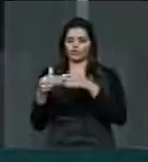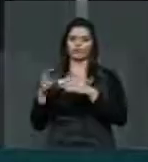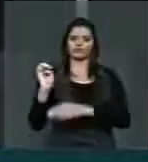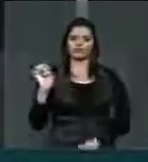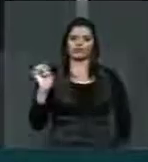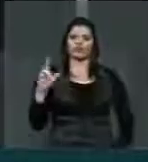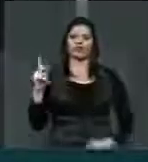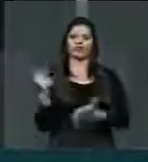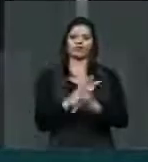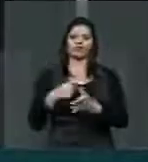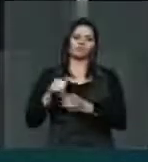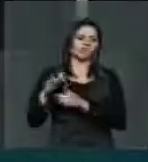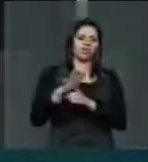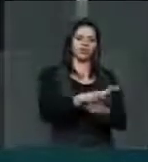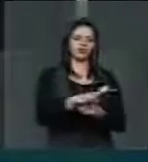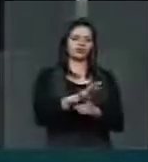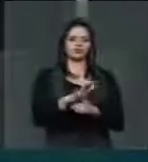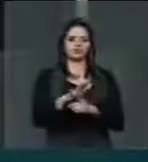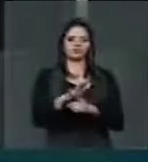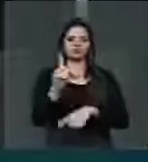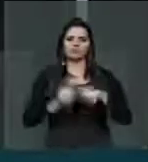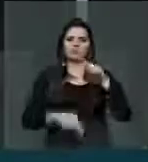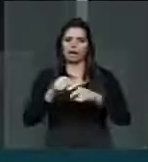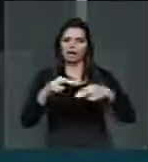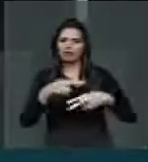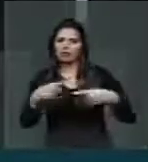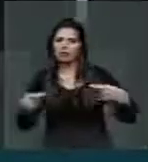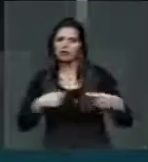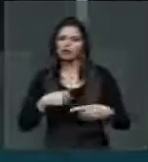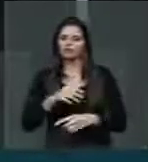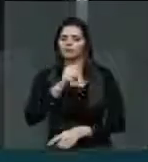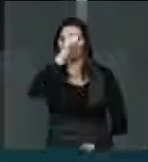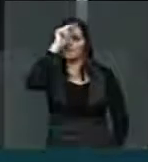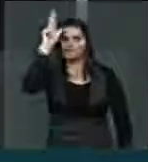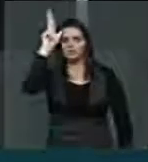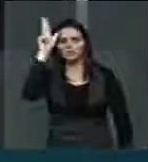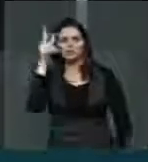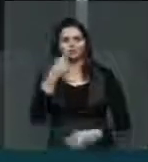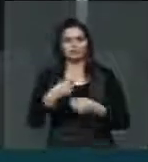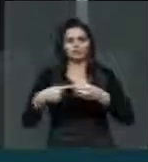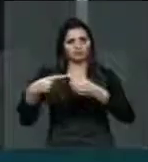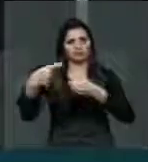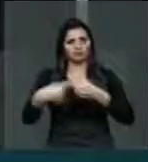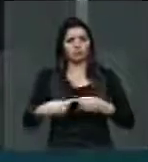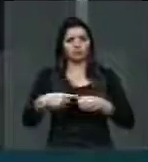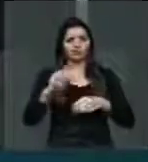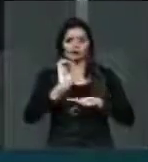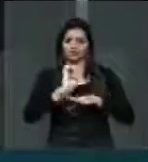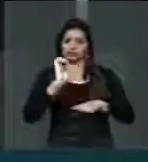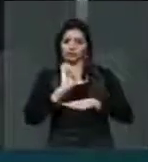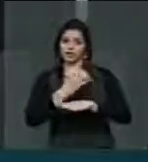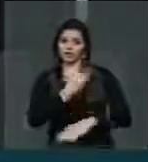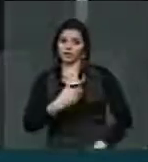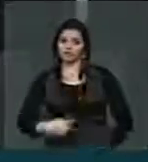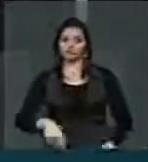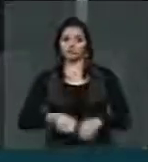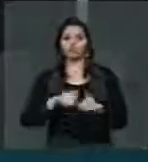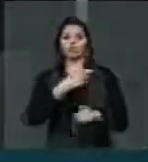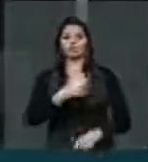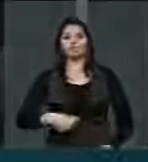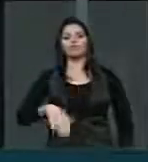foram engolidos pelas máquinas de prefeituras, de governo de Estado e de governo federal.